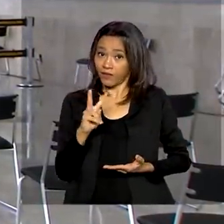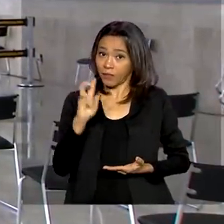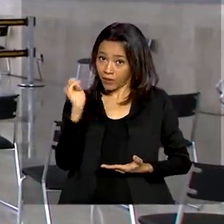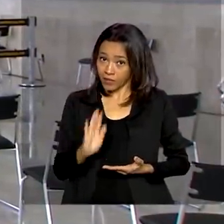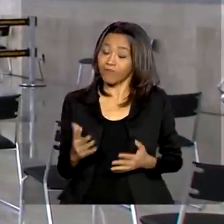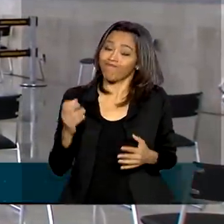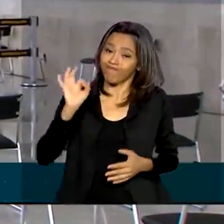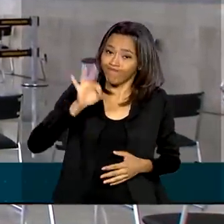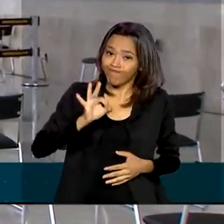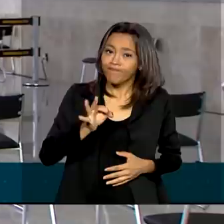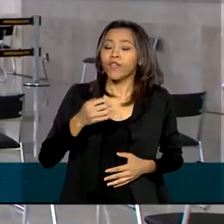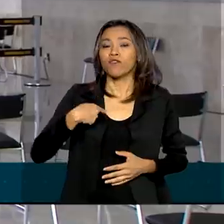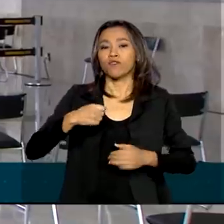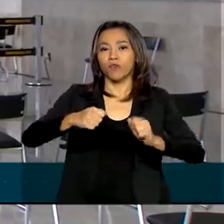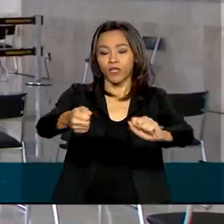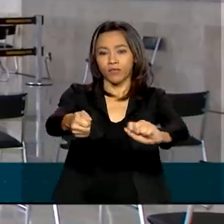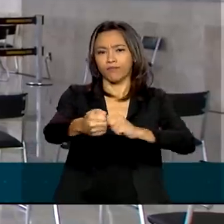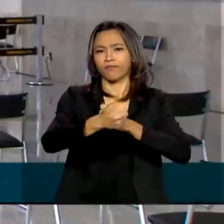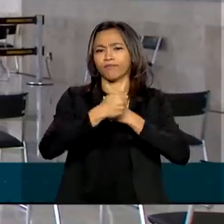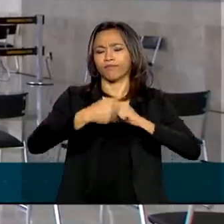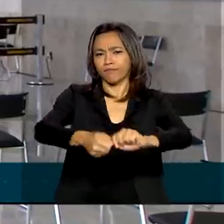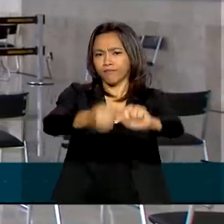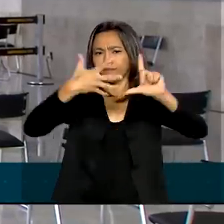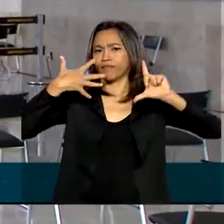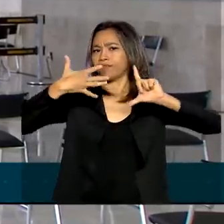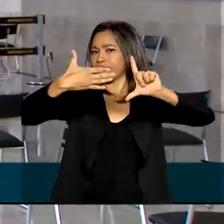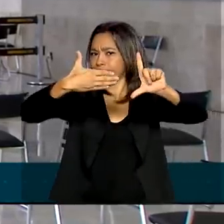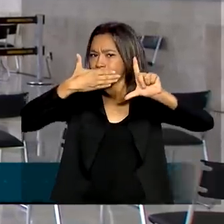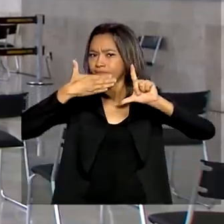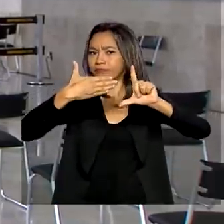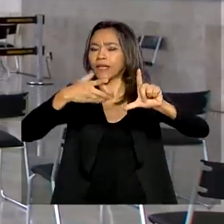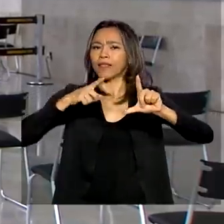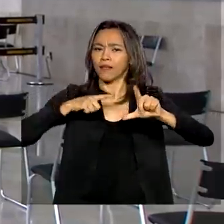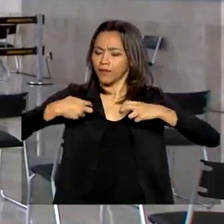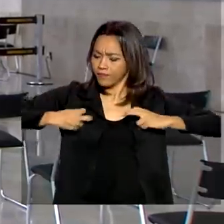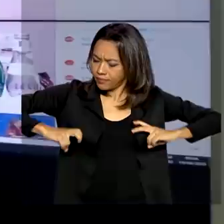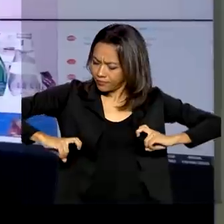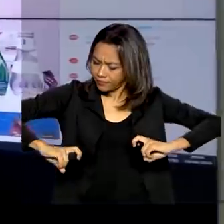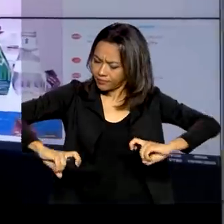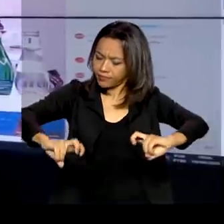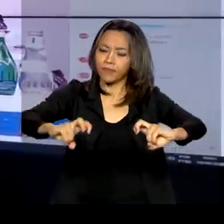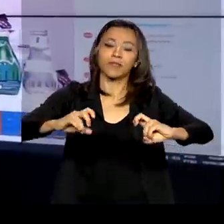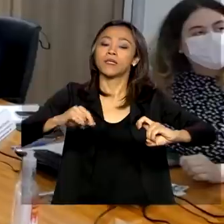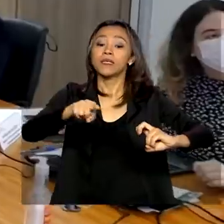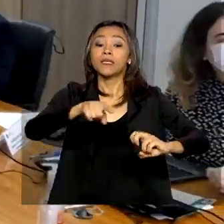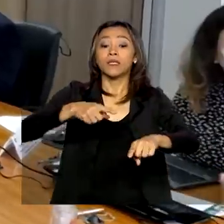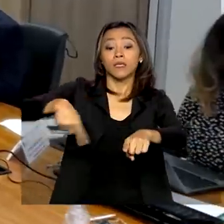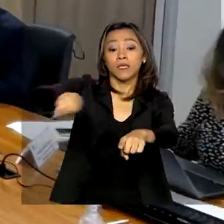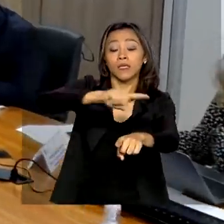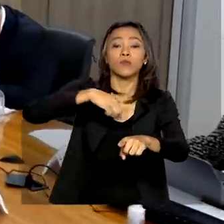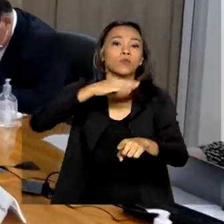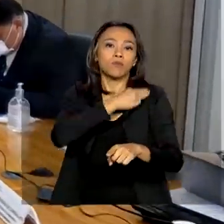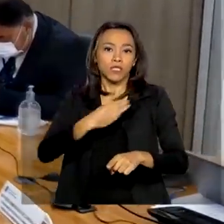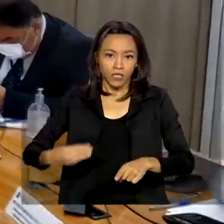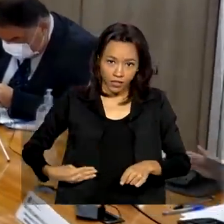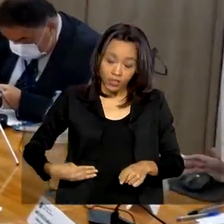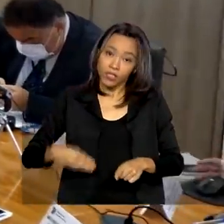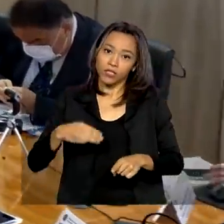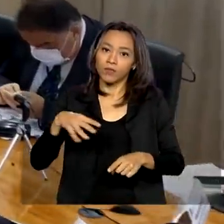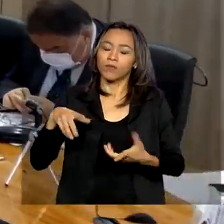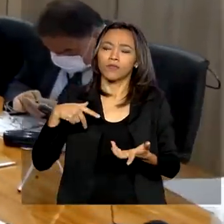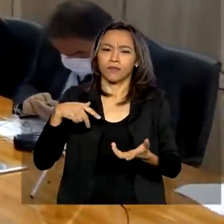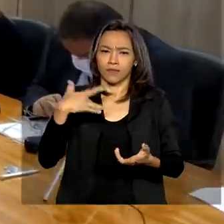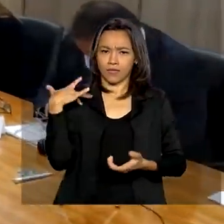mesmo. Essa reunião foi por videoconferência e contou com a presença de todos os ministros da saúde dos países que